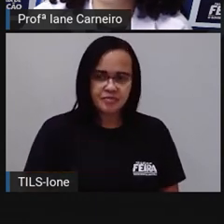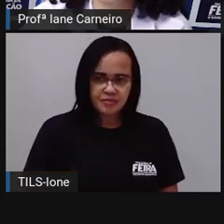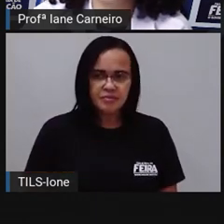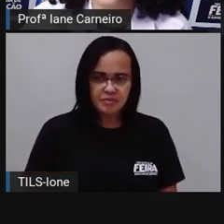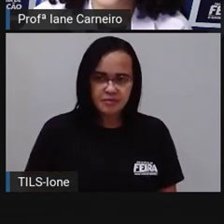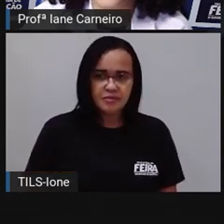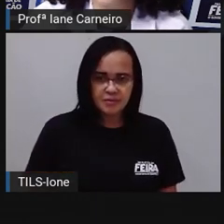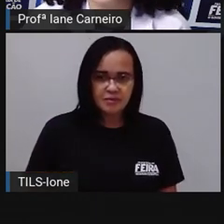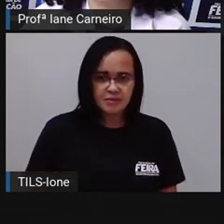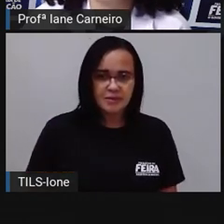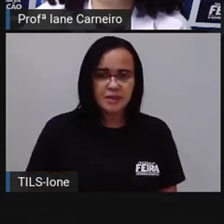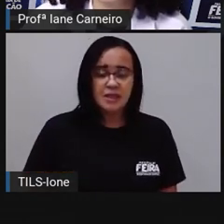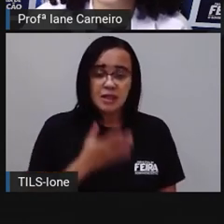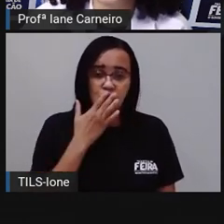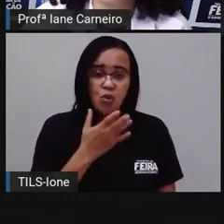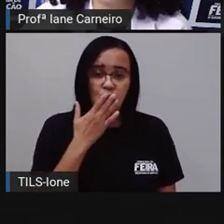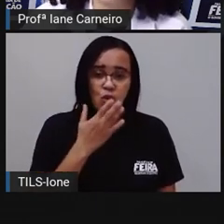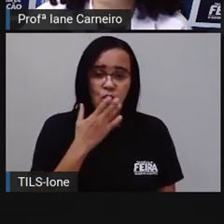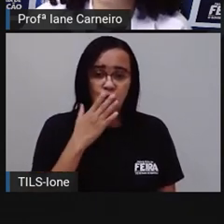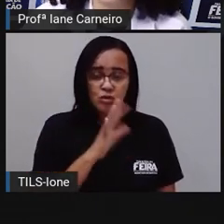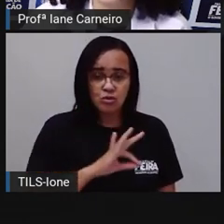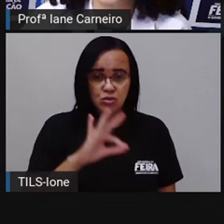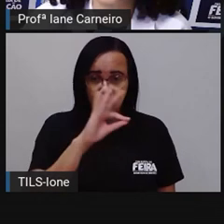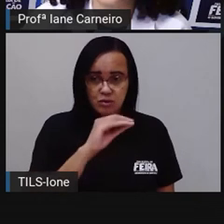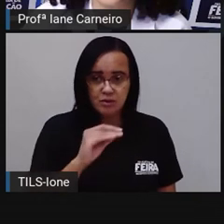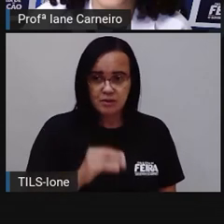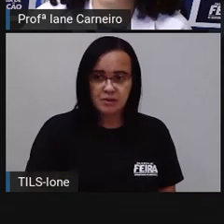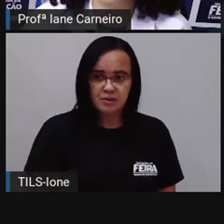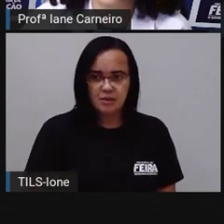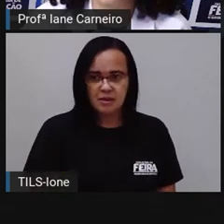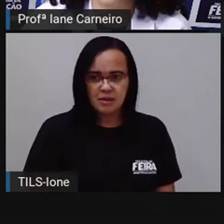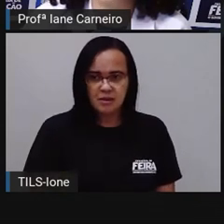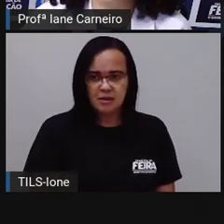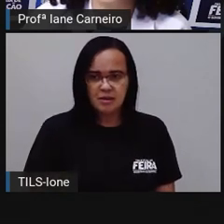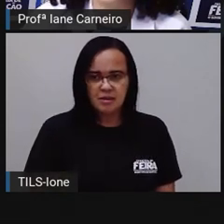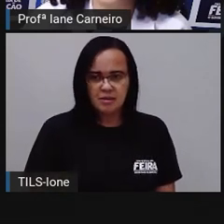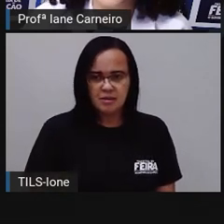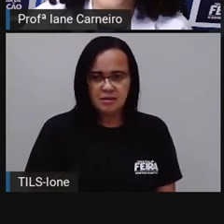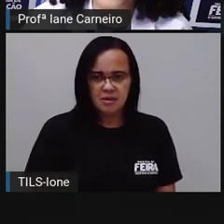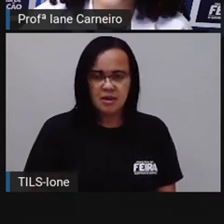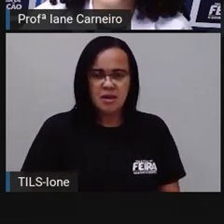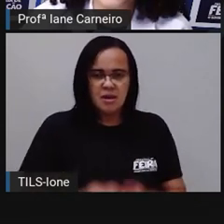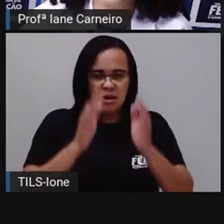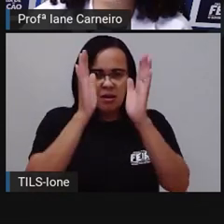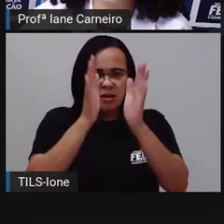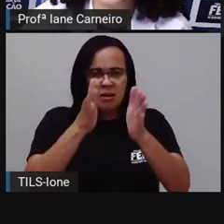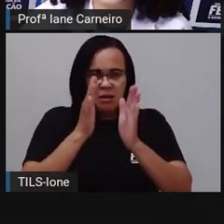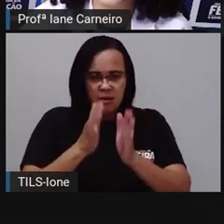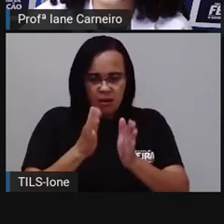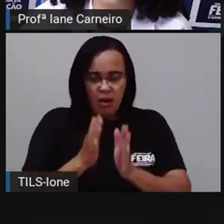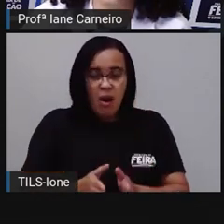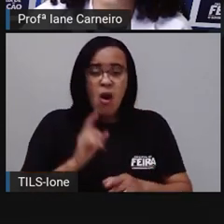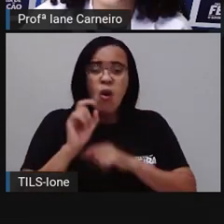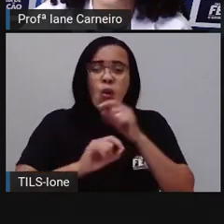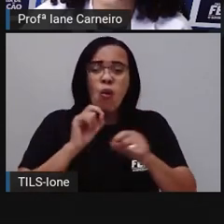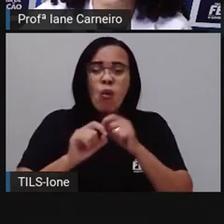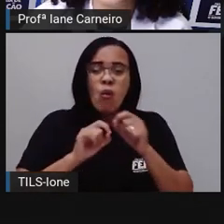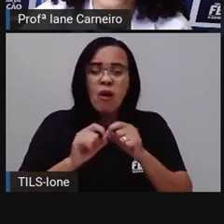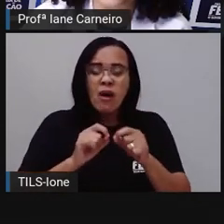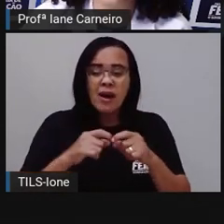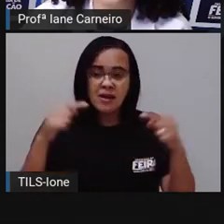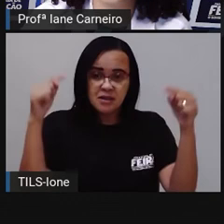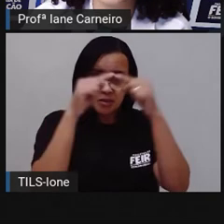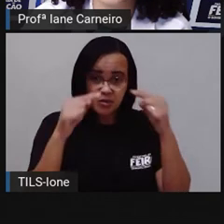toda a barra, né? E aqui a gente construiu, ó, a gente acabou construindo a legenda do nosso